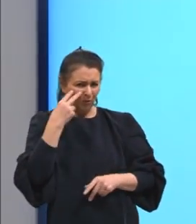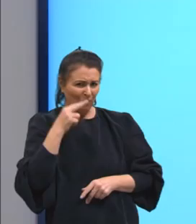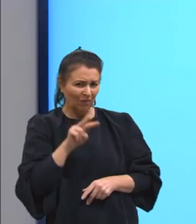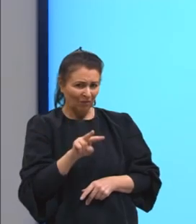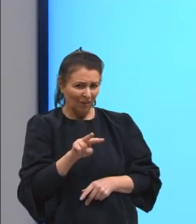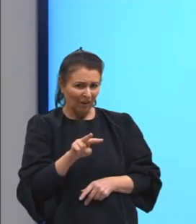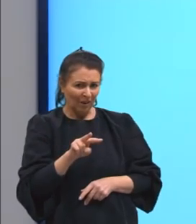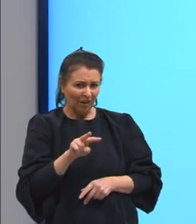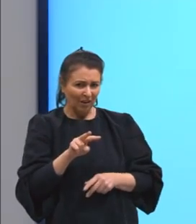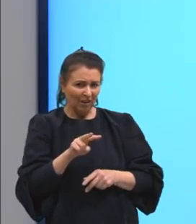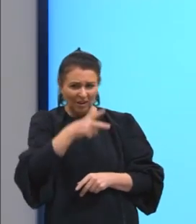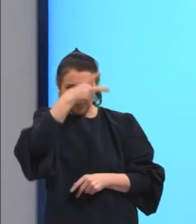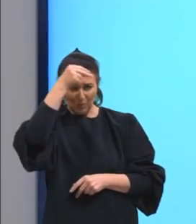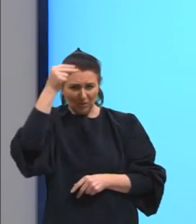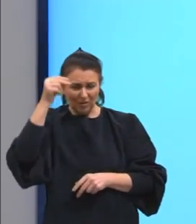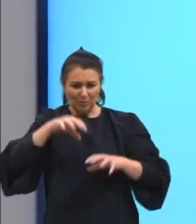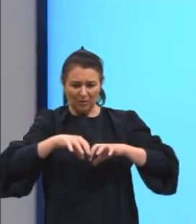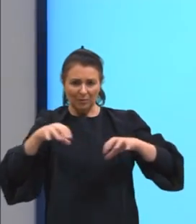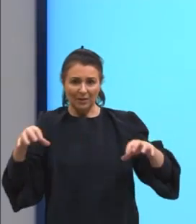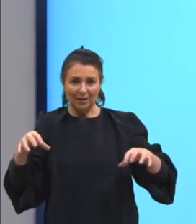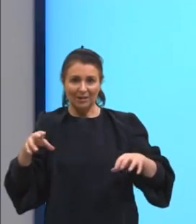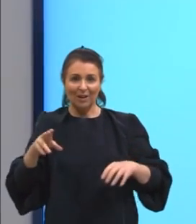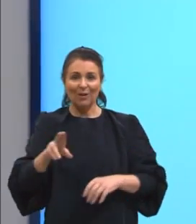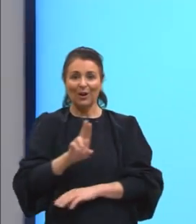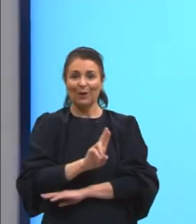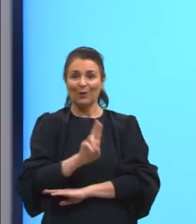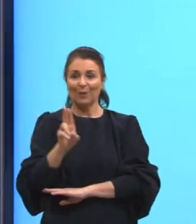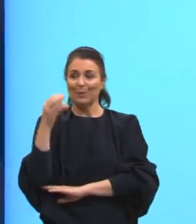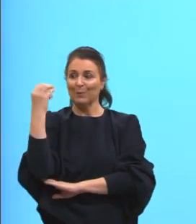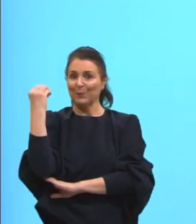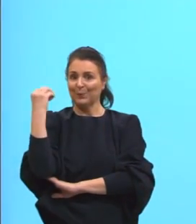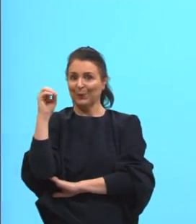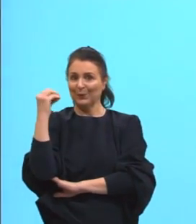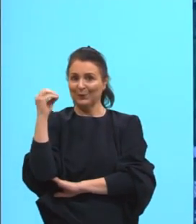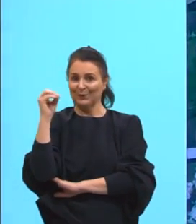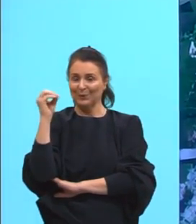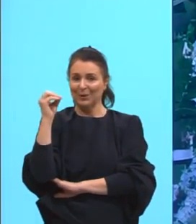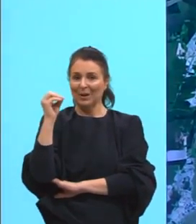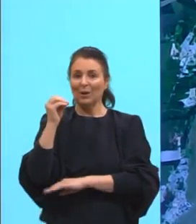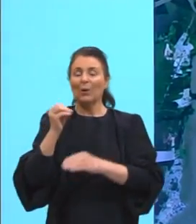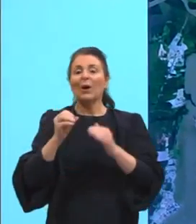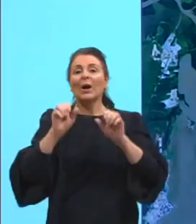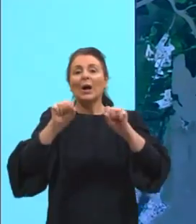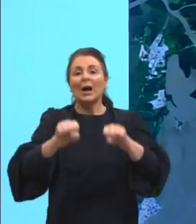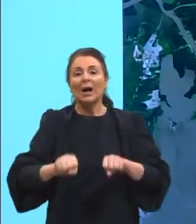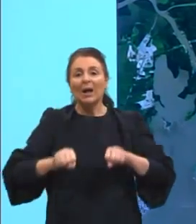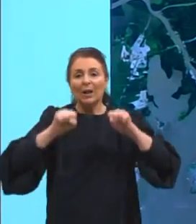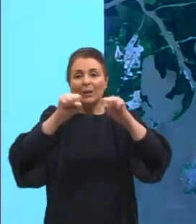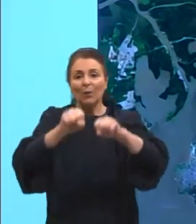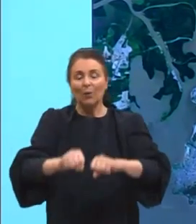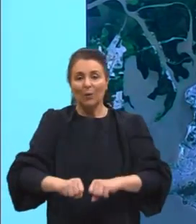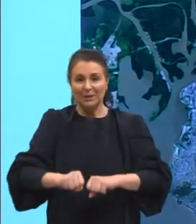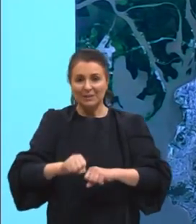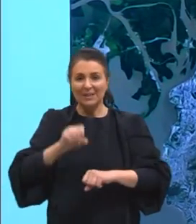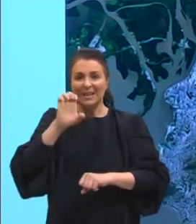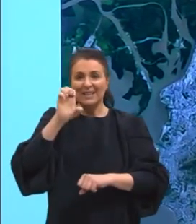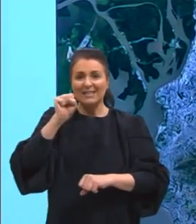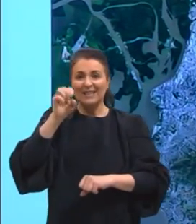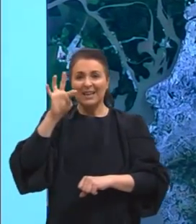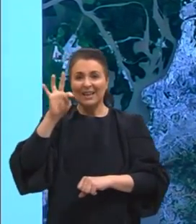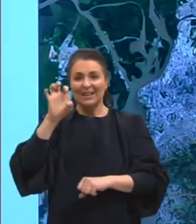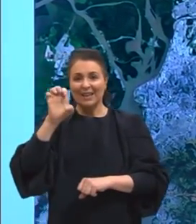não consegue. Agora, se eu botar os nomes, ó, Porto Alegre fica nessa região, Canoas, ó, Estei, tu pega esse eixo aqui da